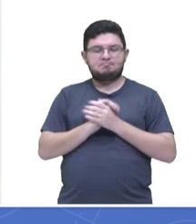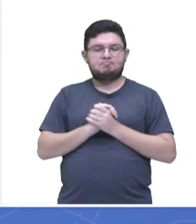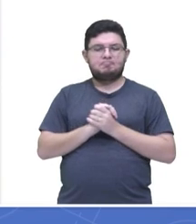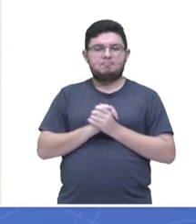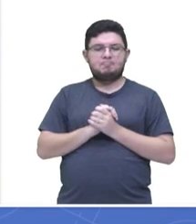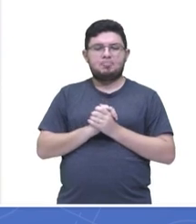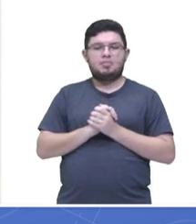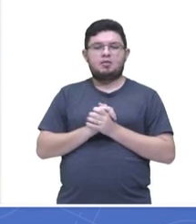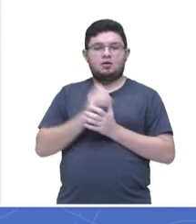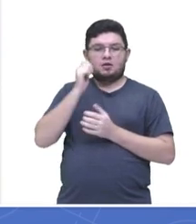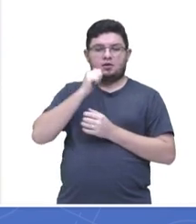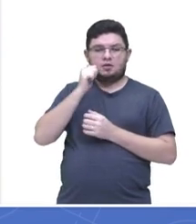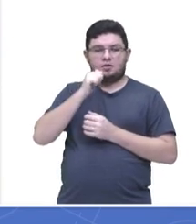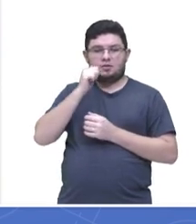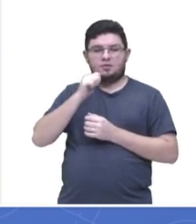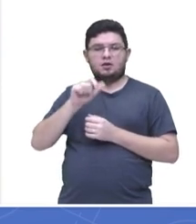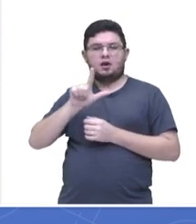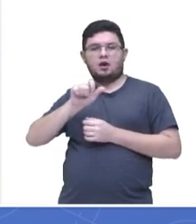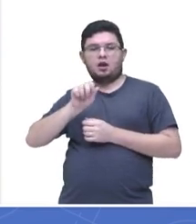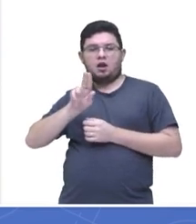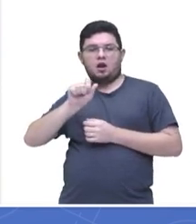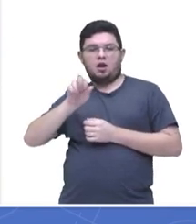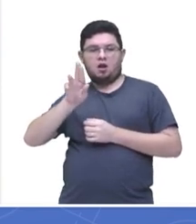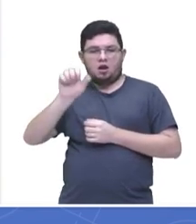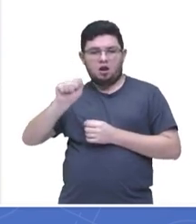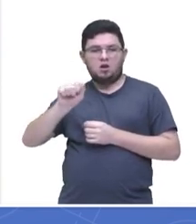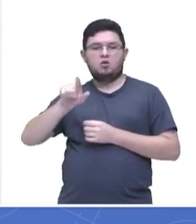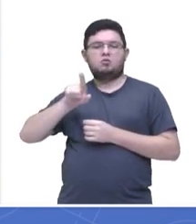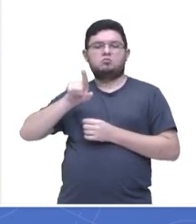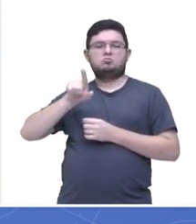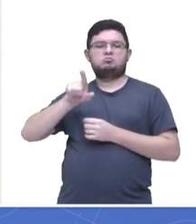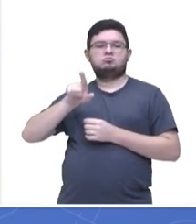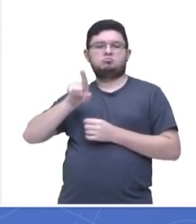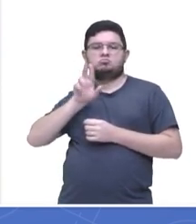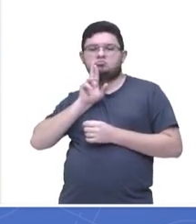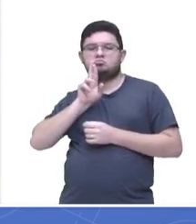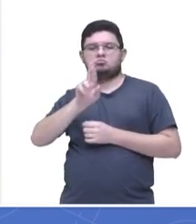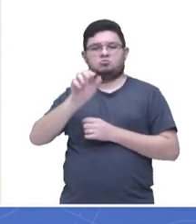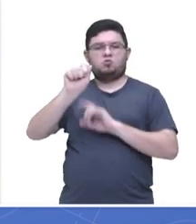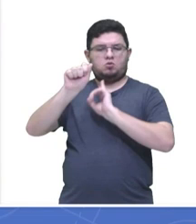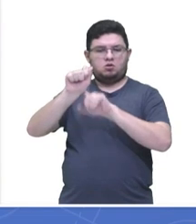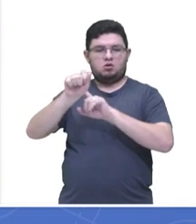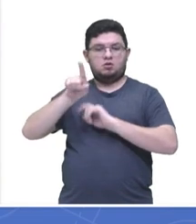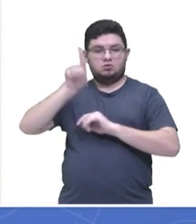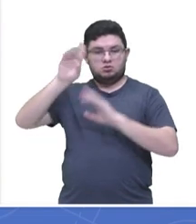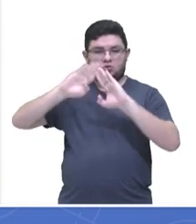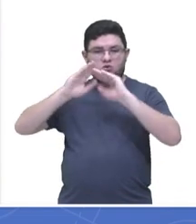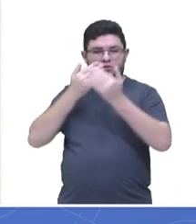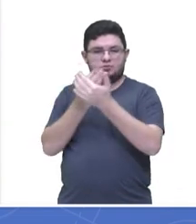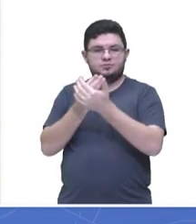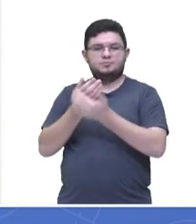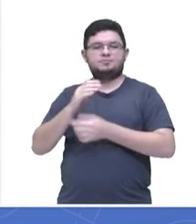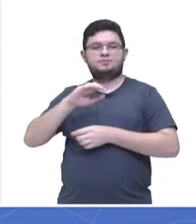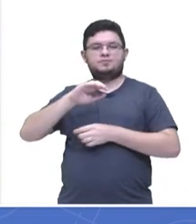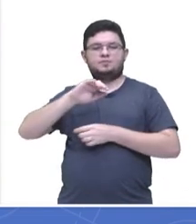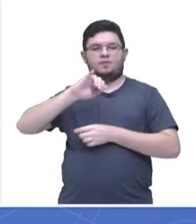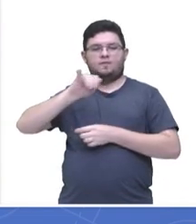É a Laura. A Laura é da escola José Bernardino Lindoso, Manaus. Olha, eu dei aula nessa escola aí,